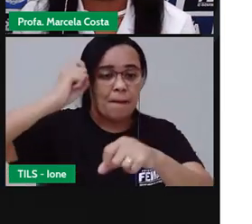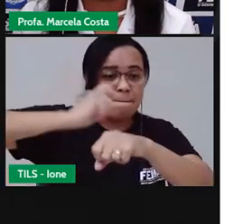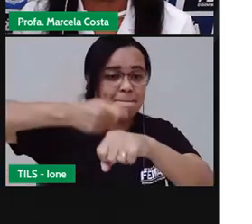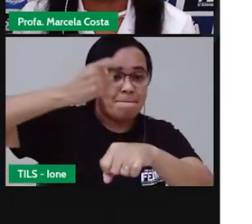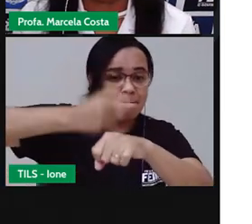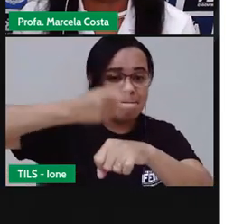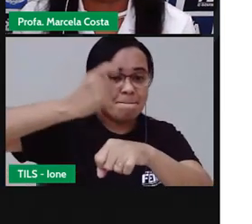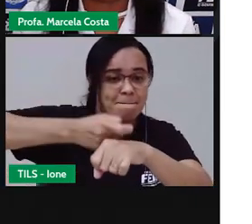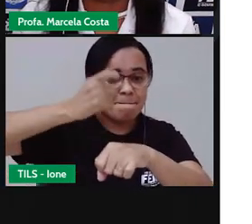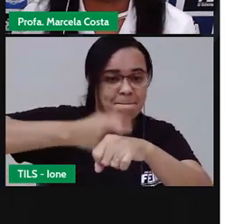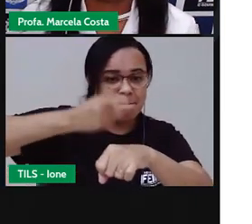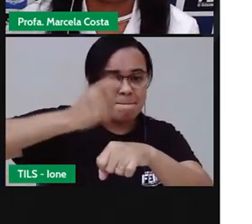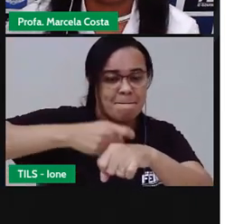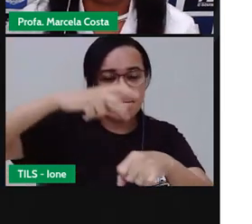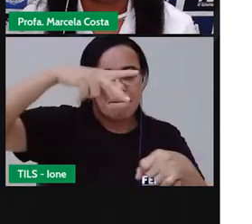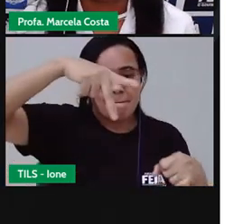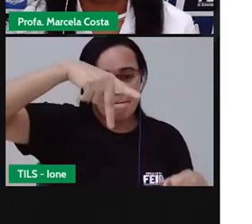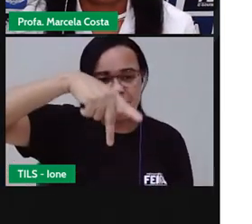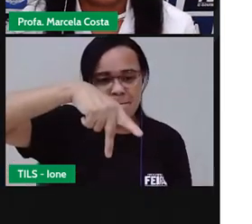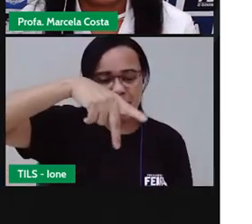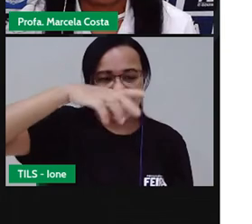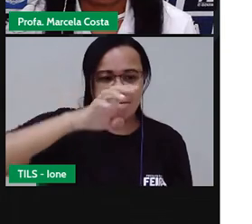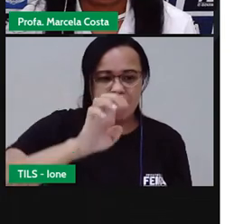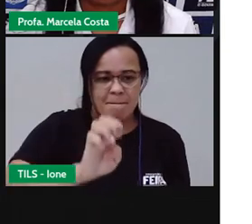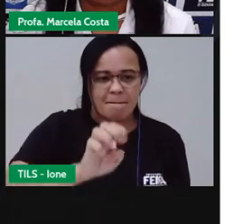a gente escreve pedra. Ó.